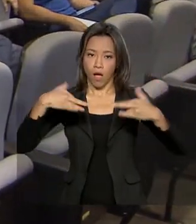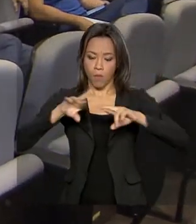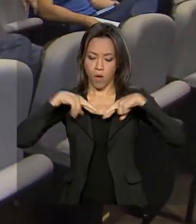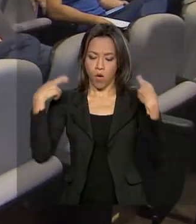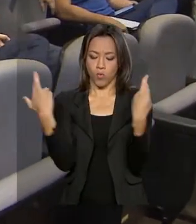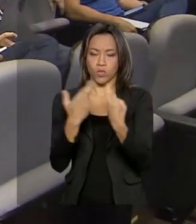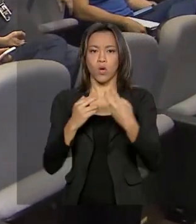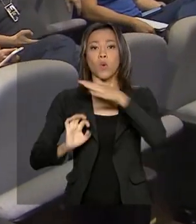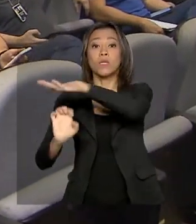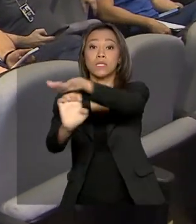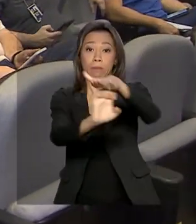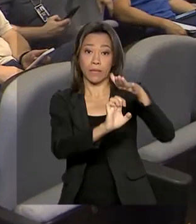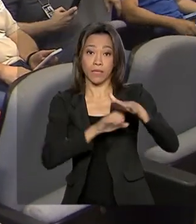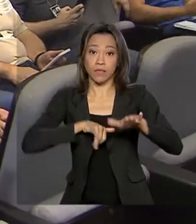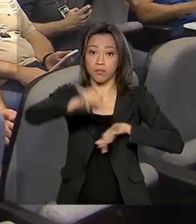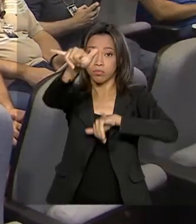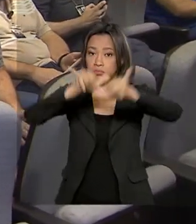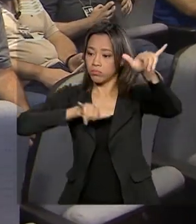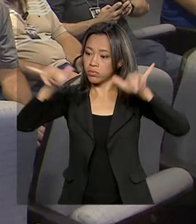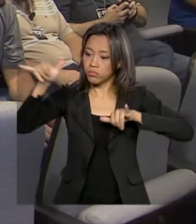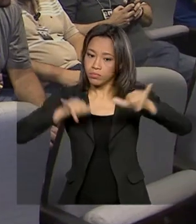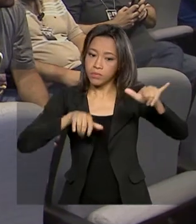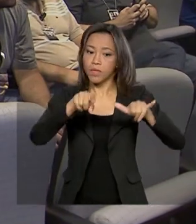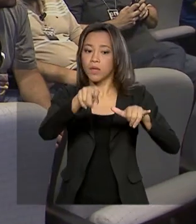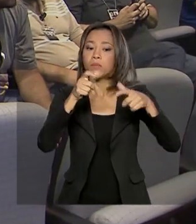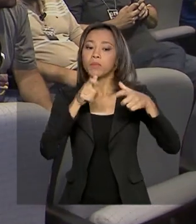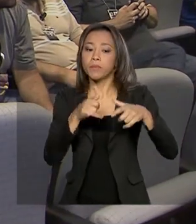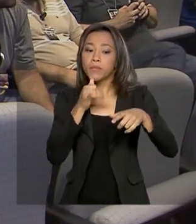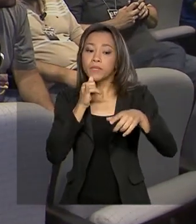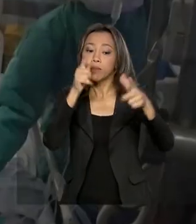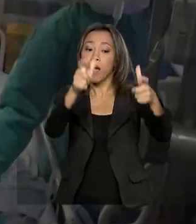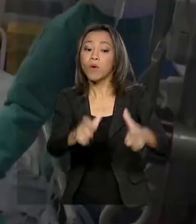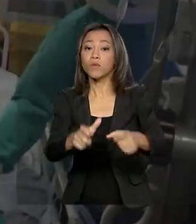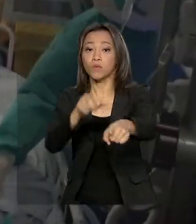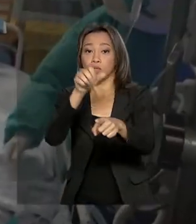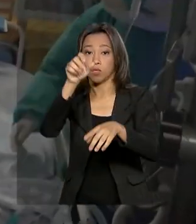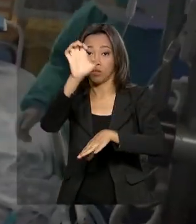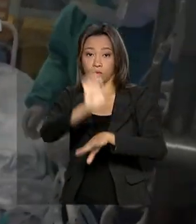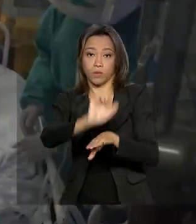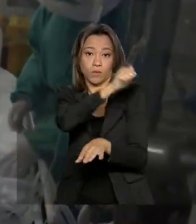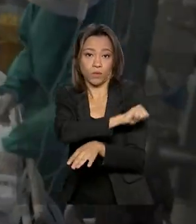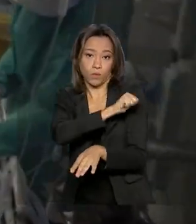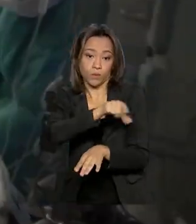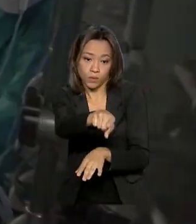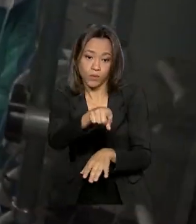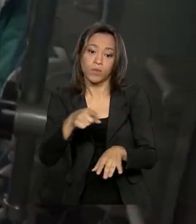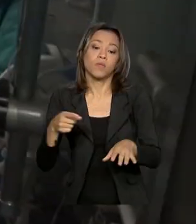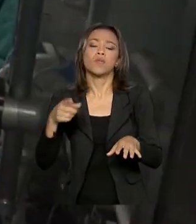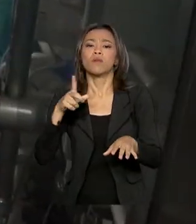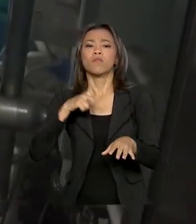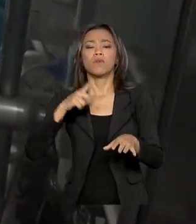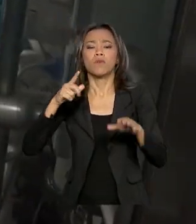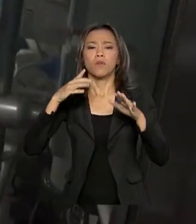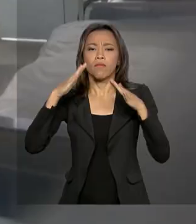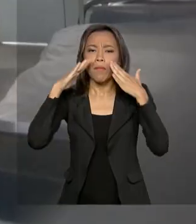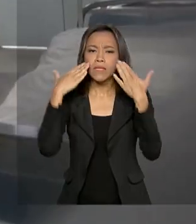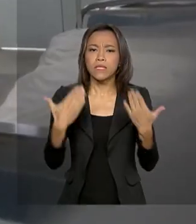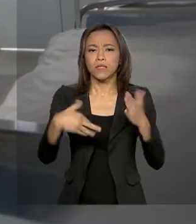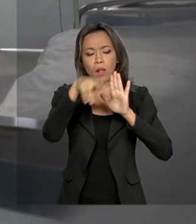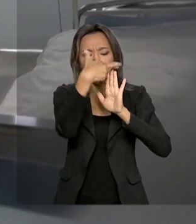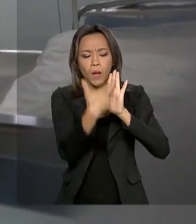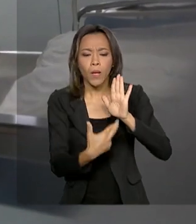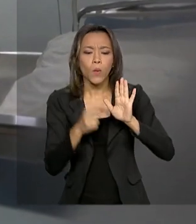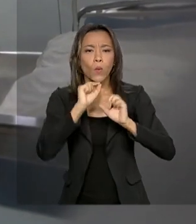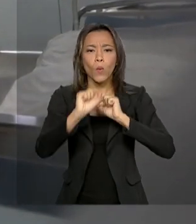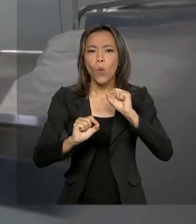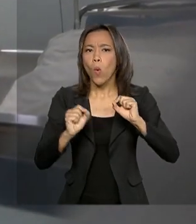aéreas que operam no Aeroporto Internacional do Galeão, no Rio de Janeiro. Durante o encontro, foi apresentado um levantamento sobre